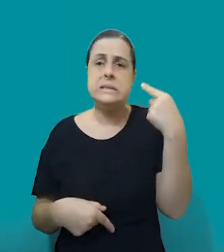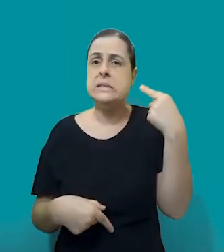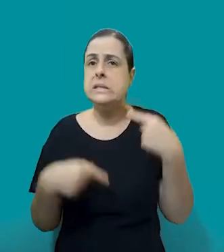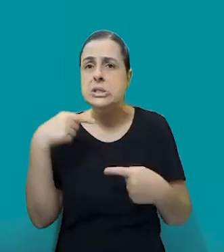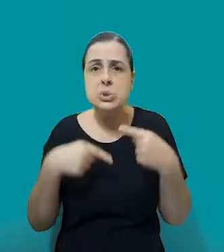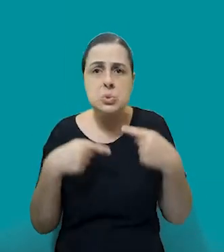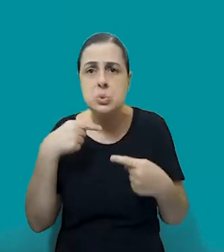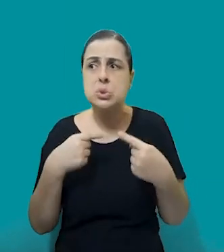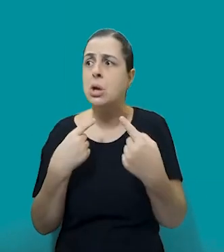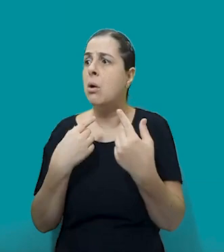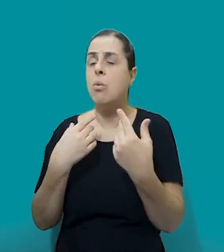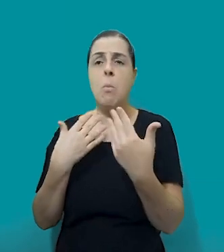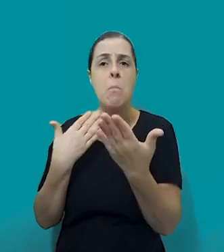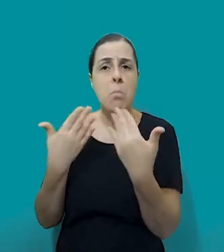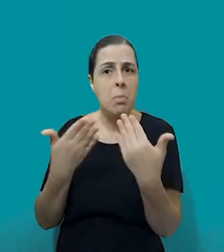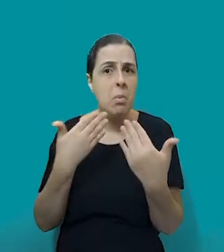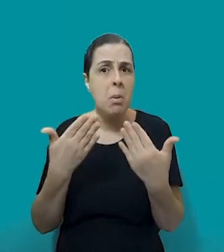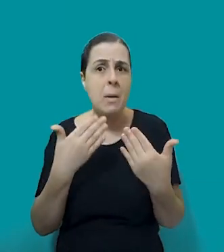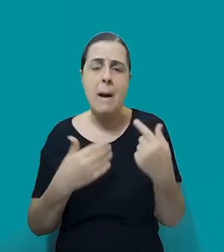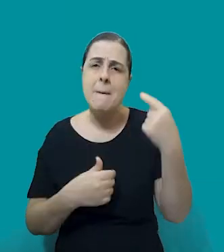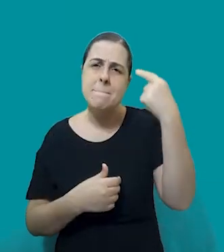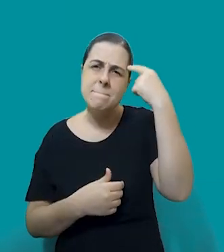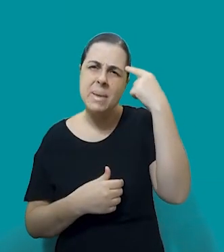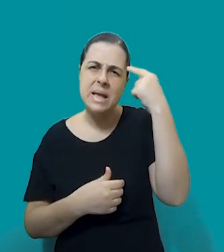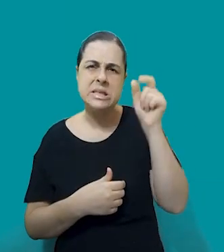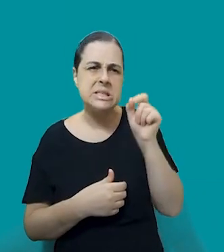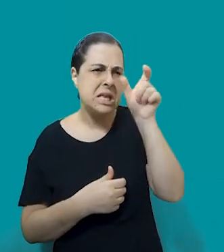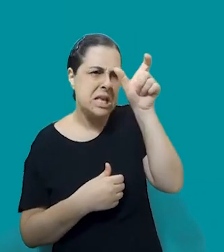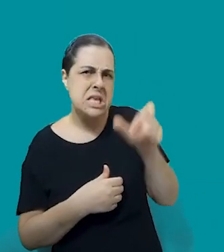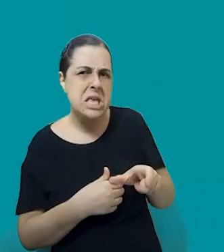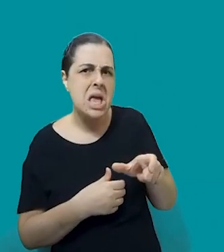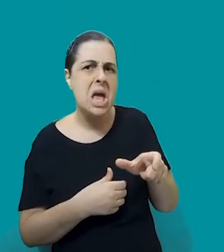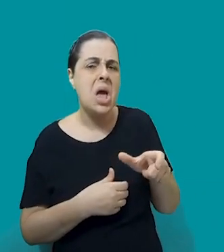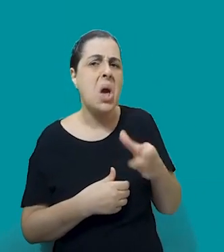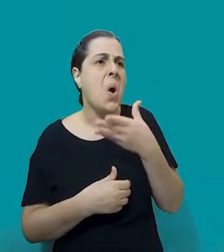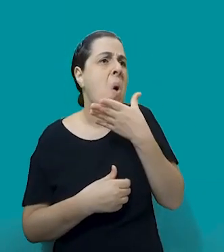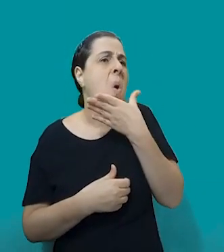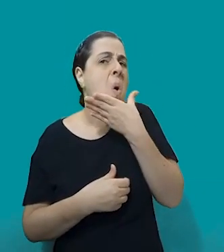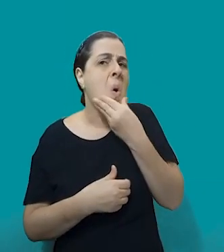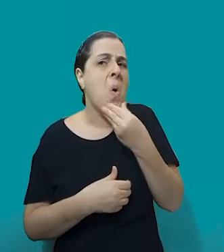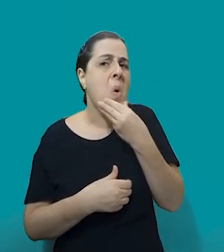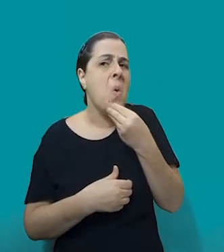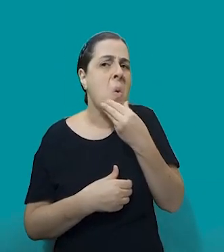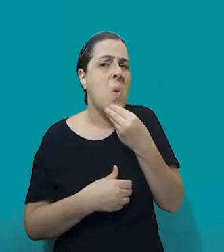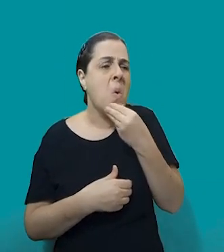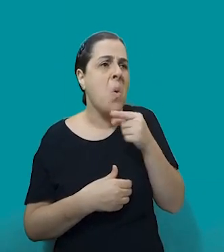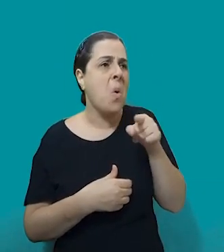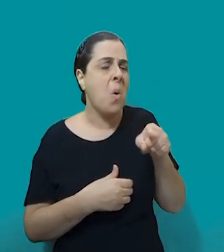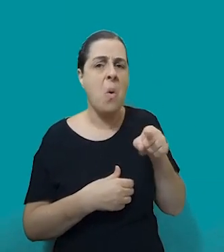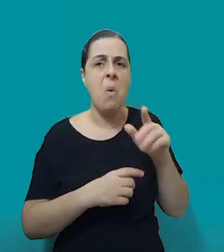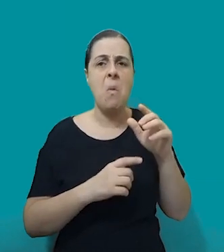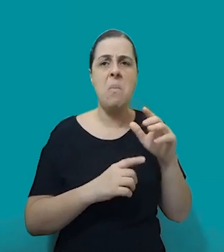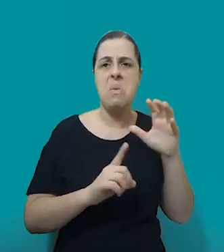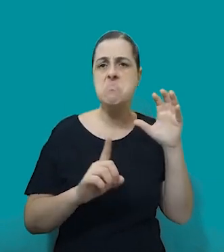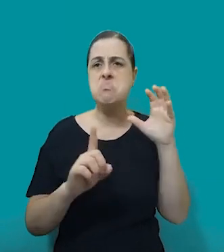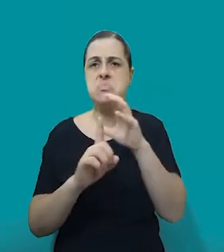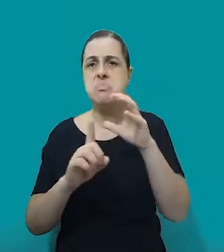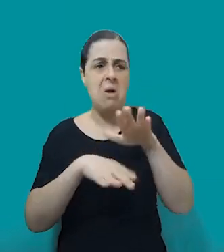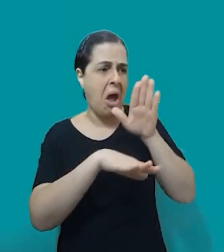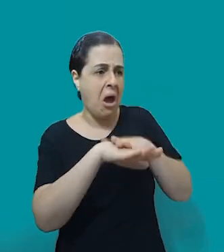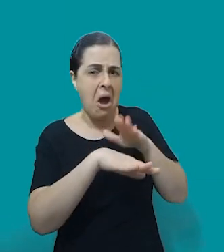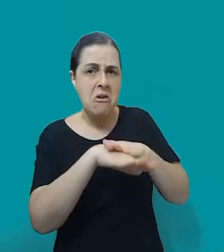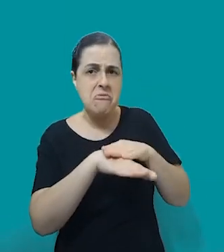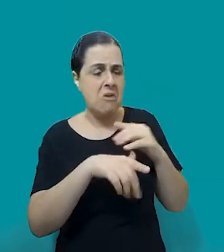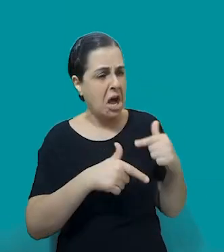centrada, por exemplo, nas grandes figuras, que são os homens, né? Pouco se fala das vítimas, pouco se fala da dor das vítimas, como elas estão